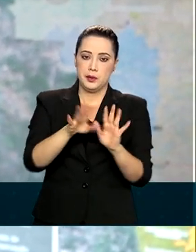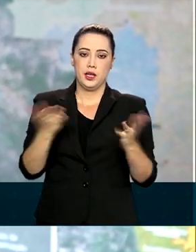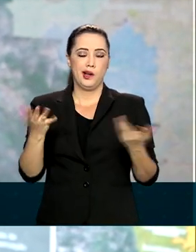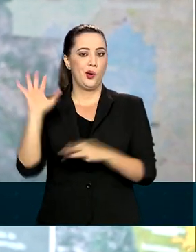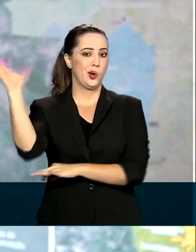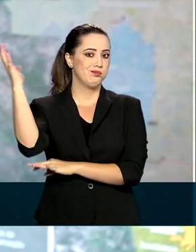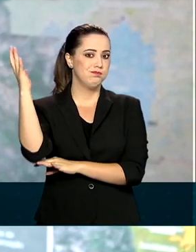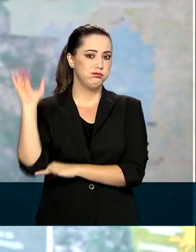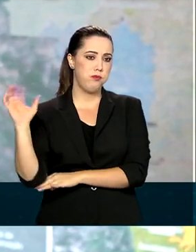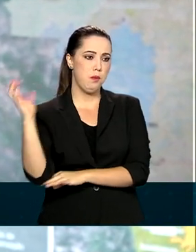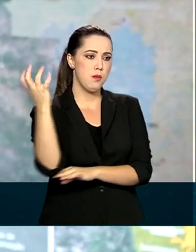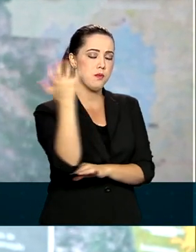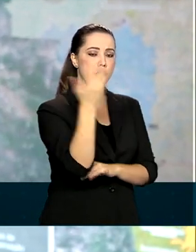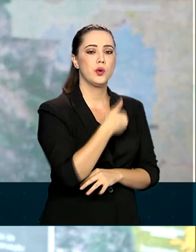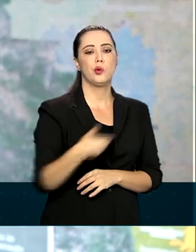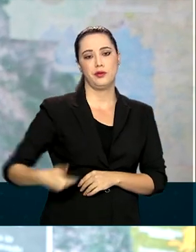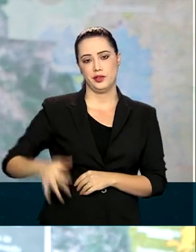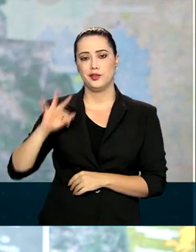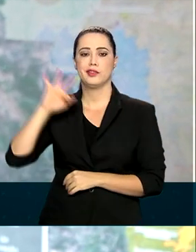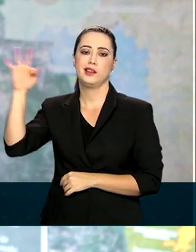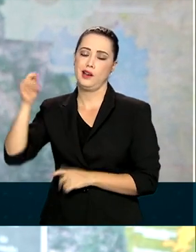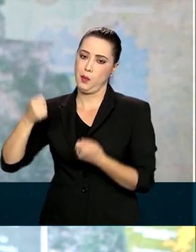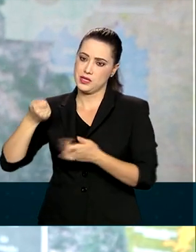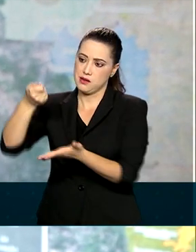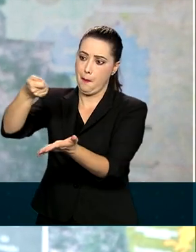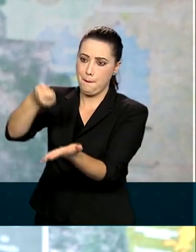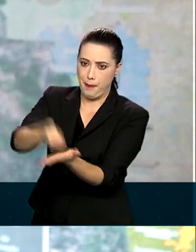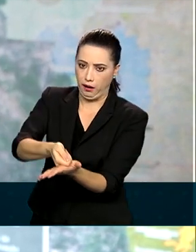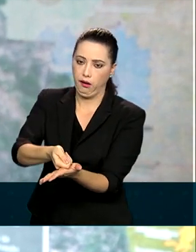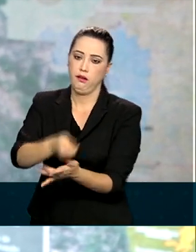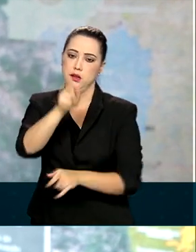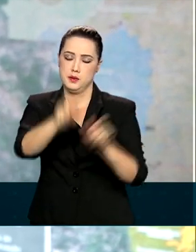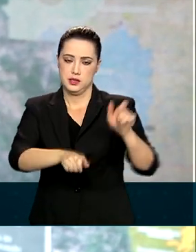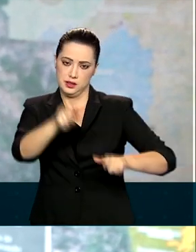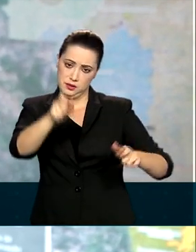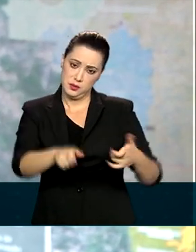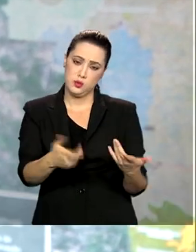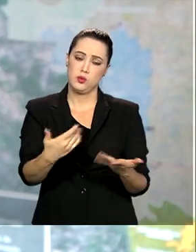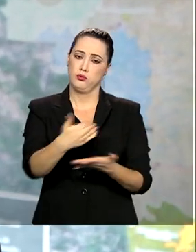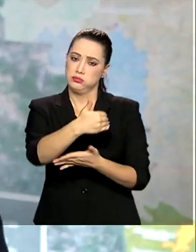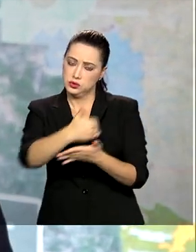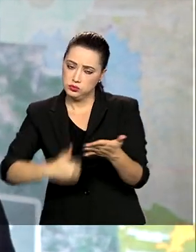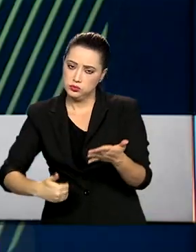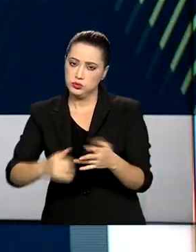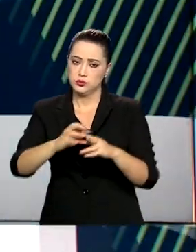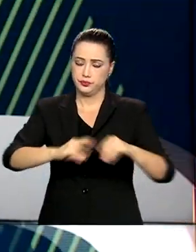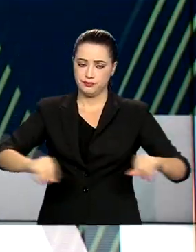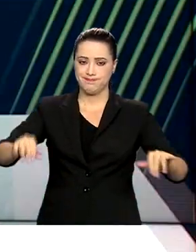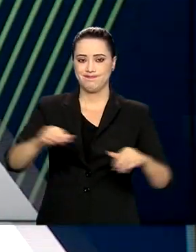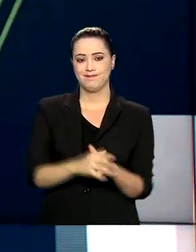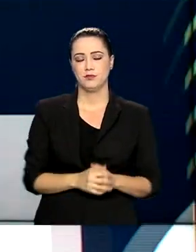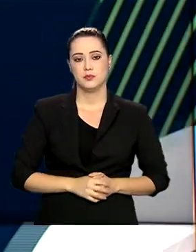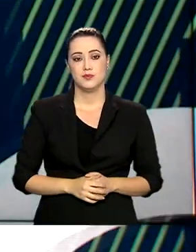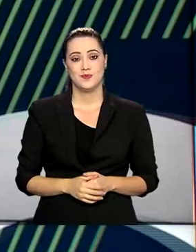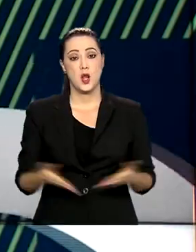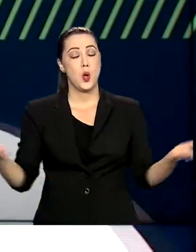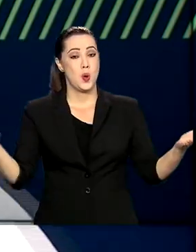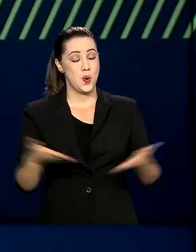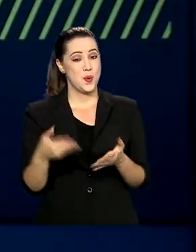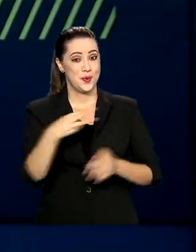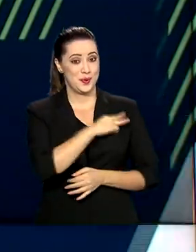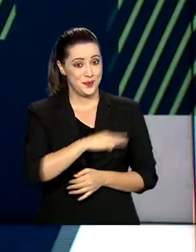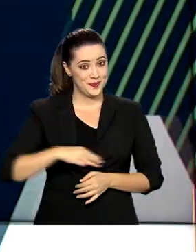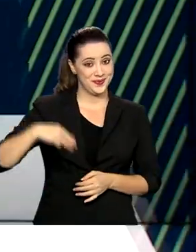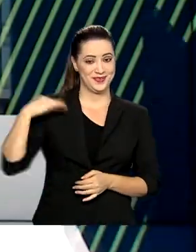propriedade, e ao governo federal, portanto, resolvendo esses problemas que se arrastam há muitos anos. Hoje, a primeira